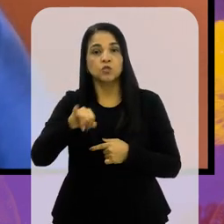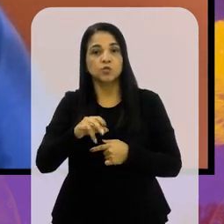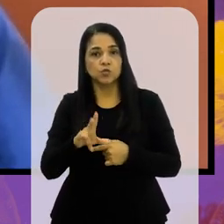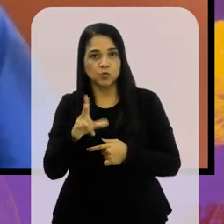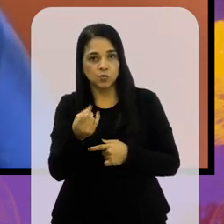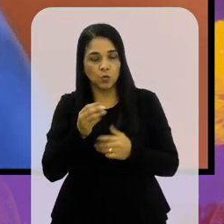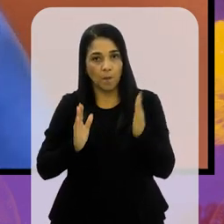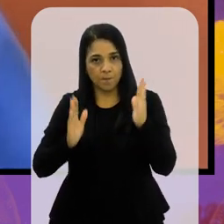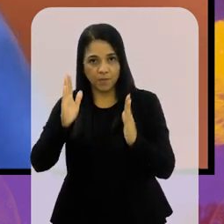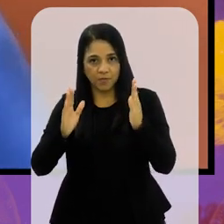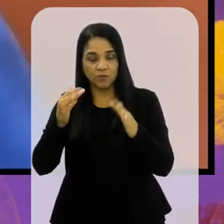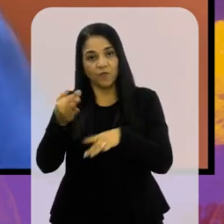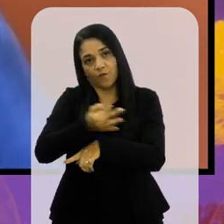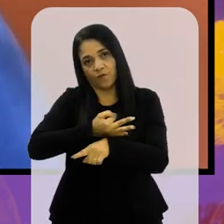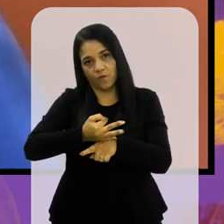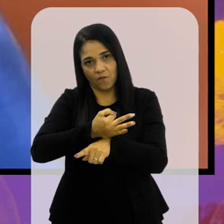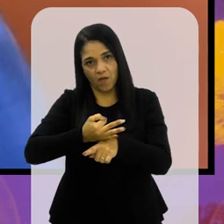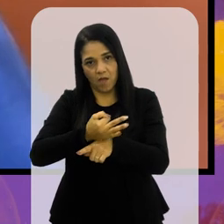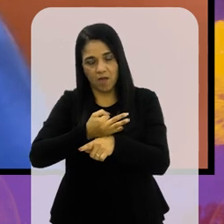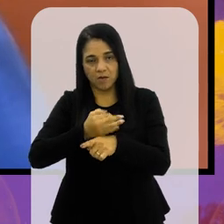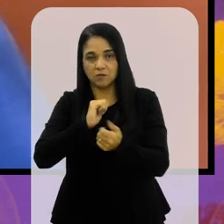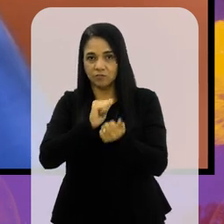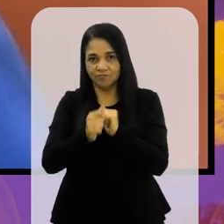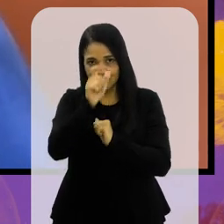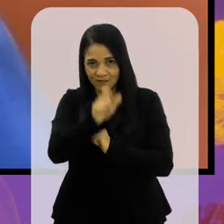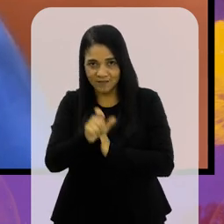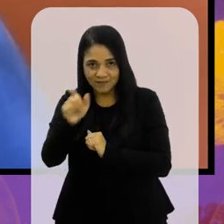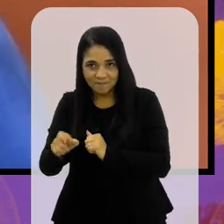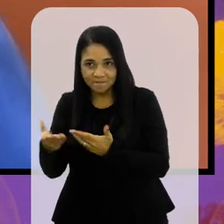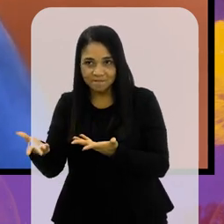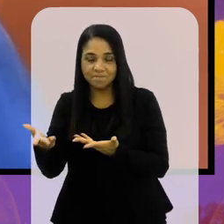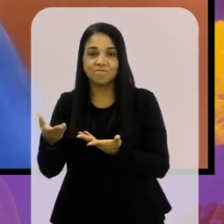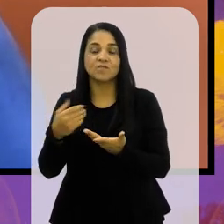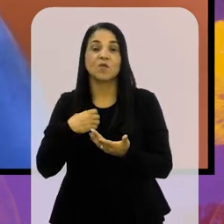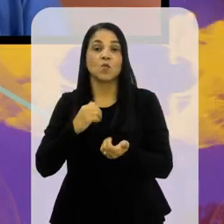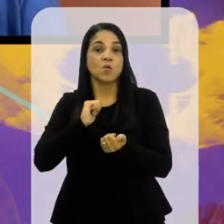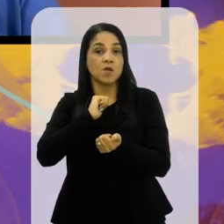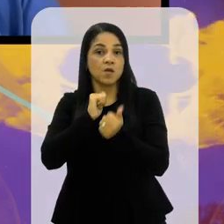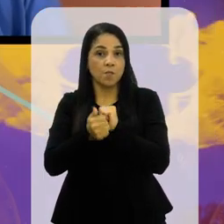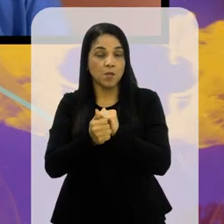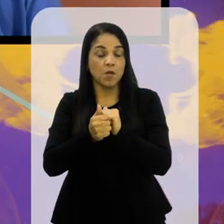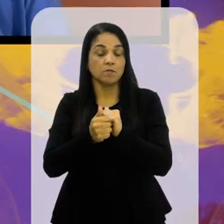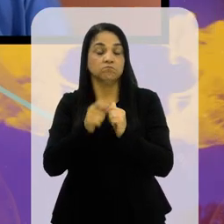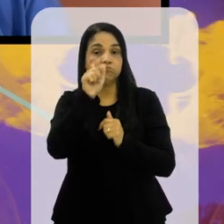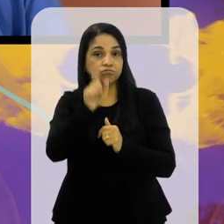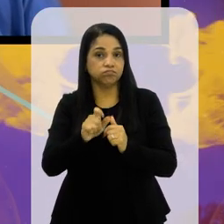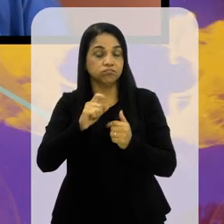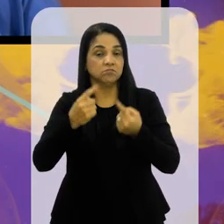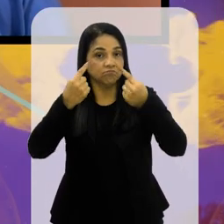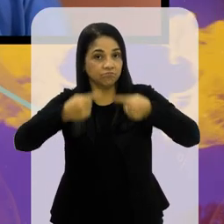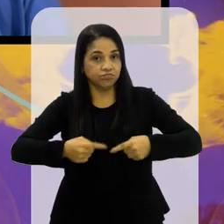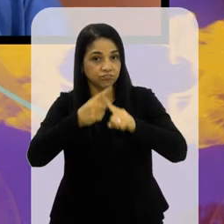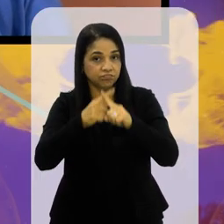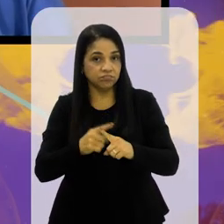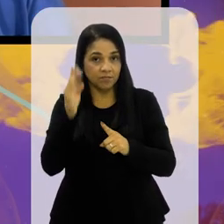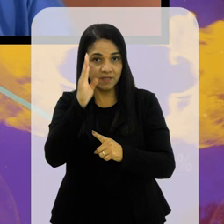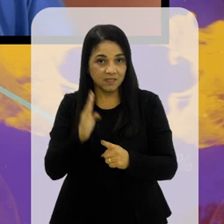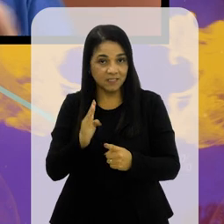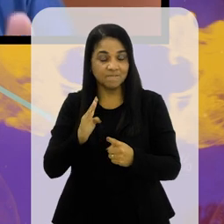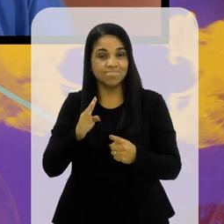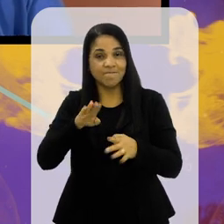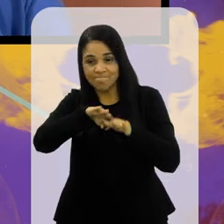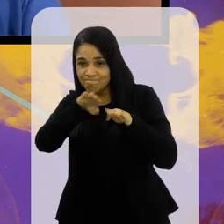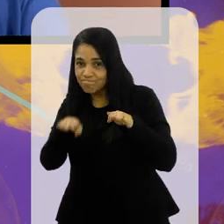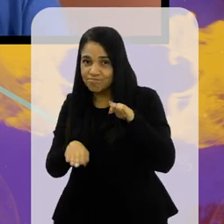de julho, justamente no período de férias dos atletas. O campeonato brasileiro pode ficar um pouco